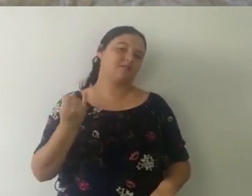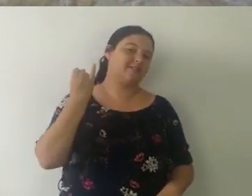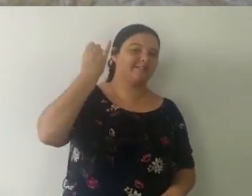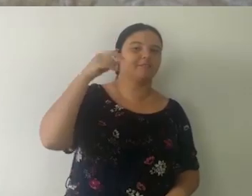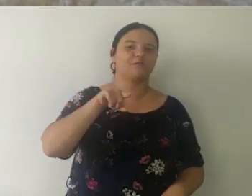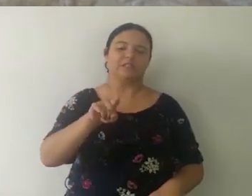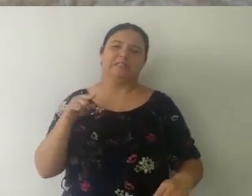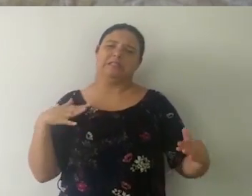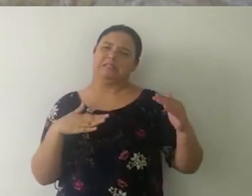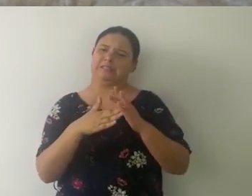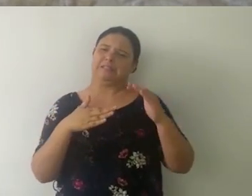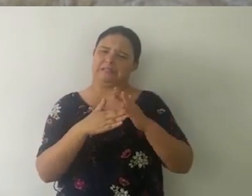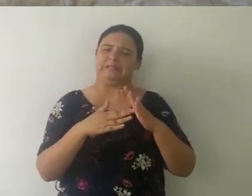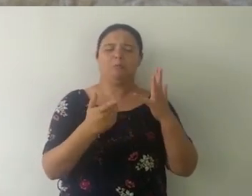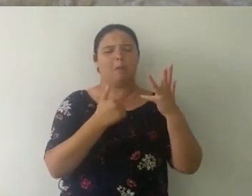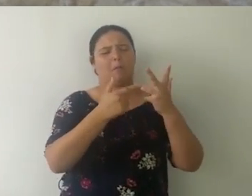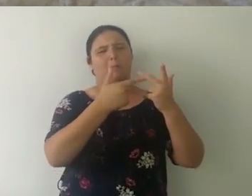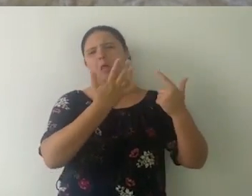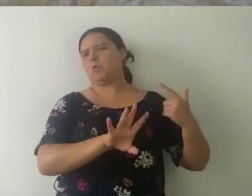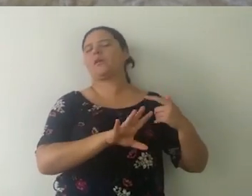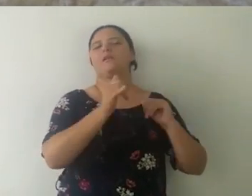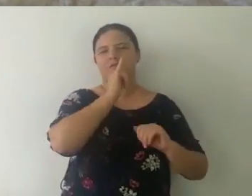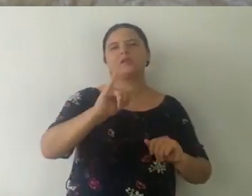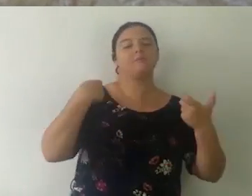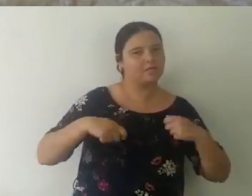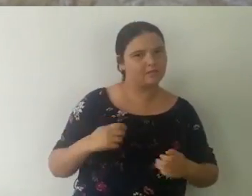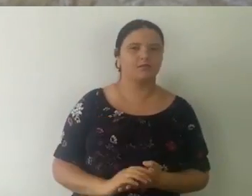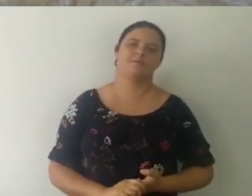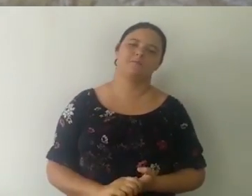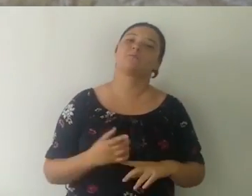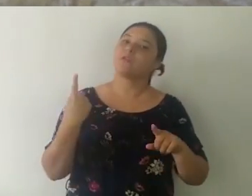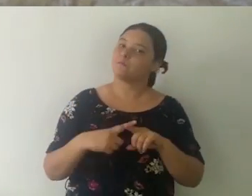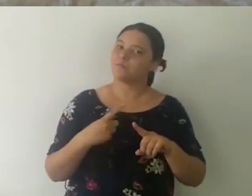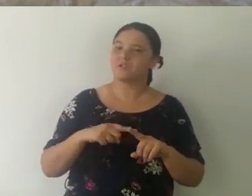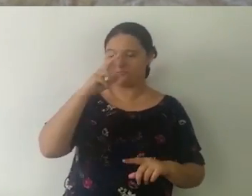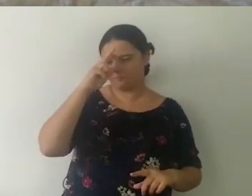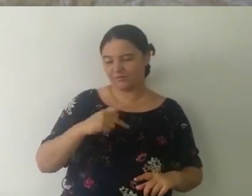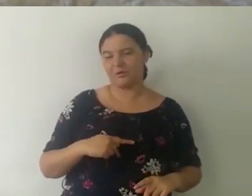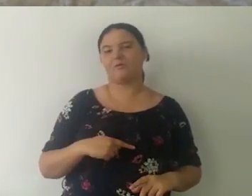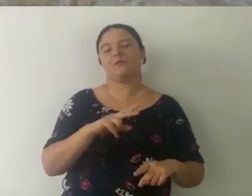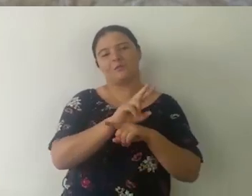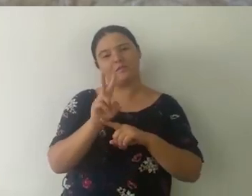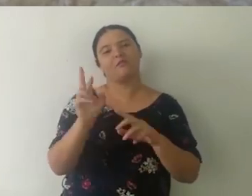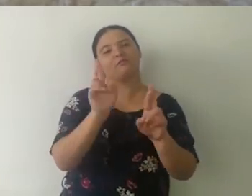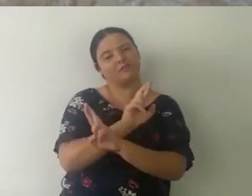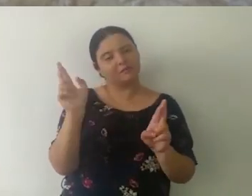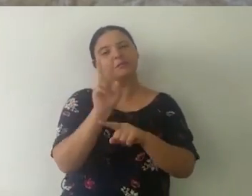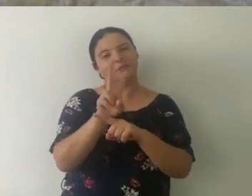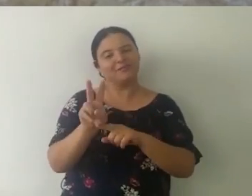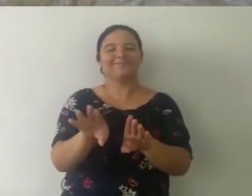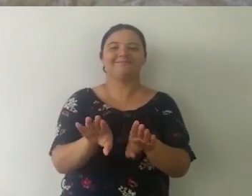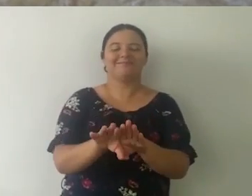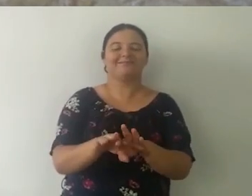Tudo isso é muito importante. Colocar limites, mais importante ainda. Porque é assim que a gente preserva. A si, ao